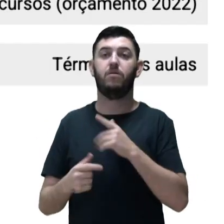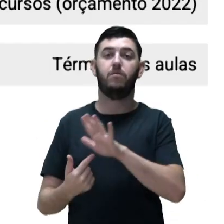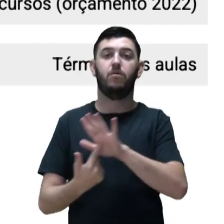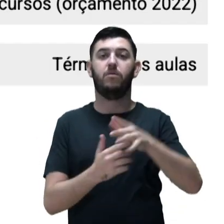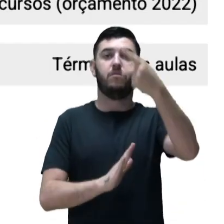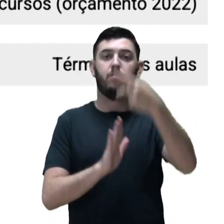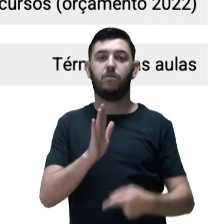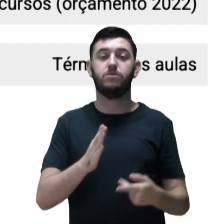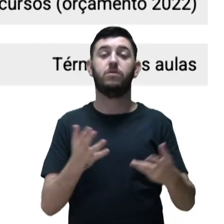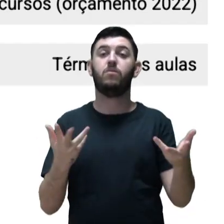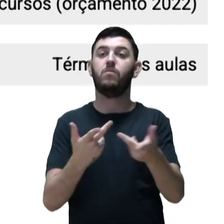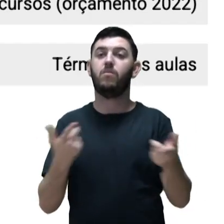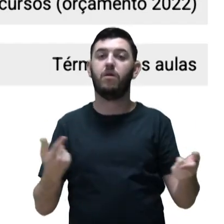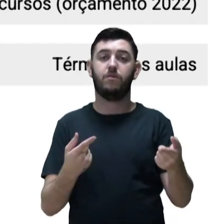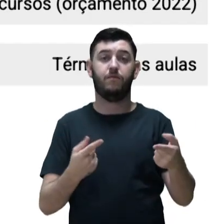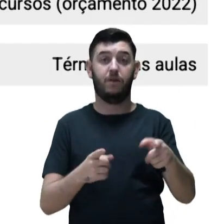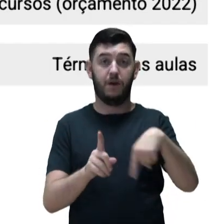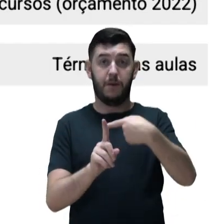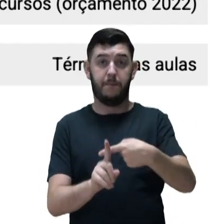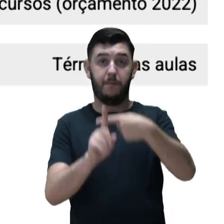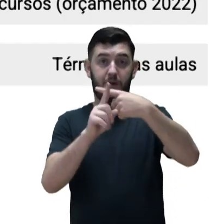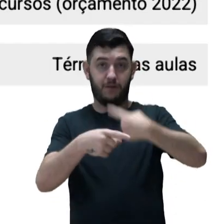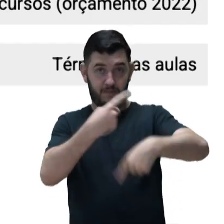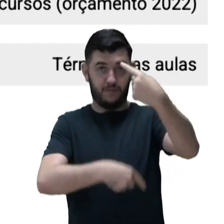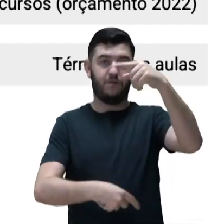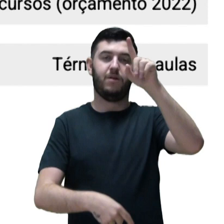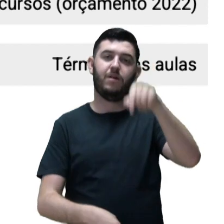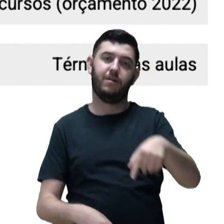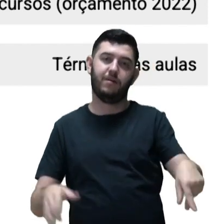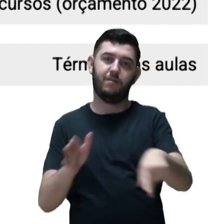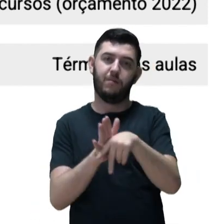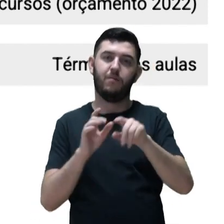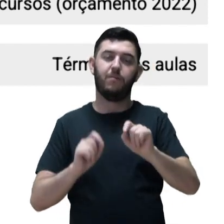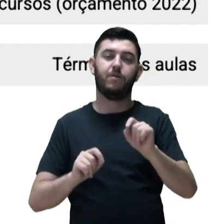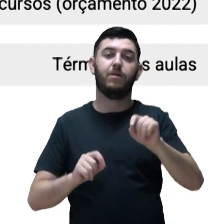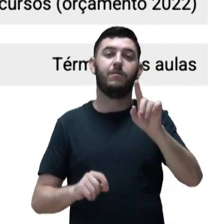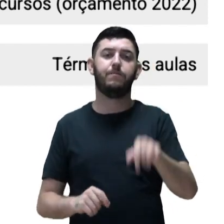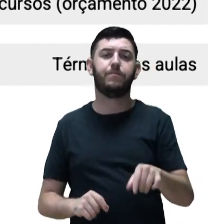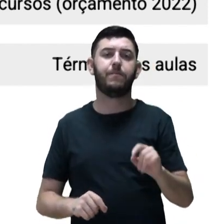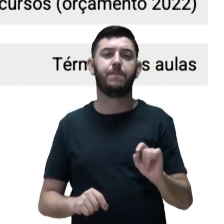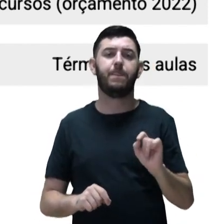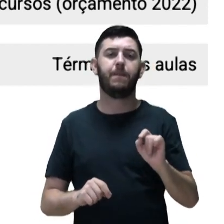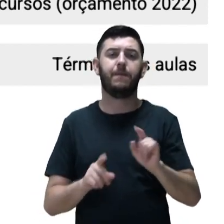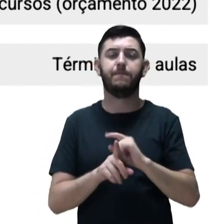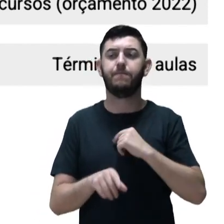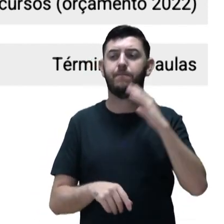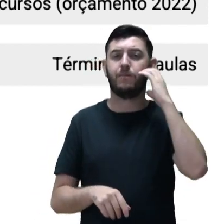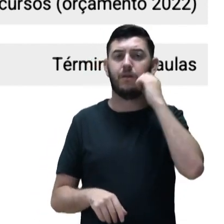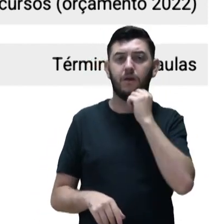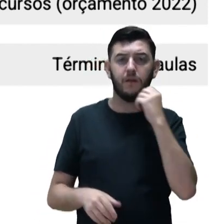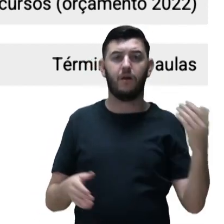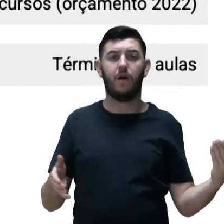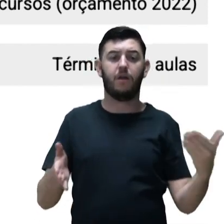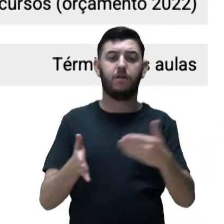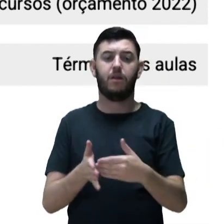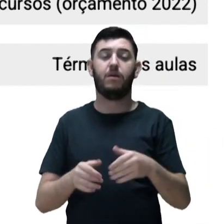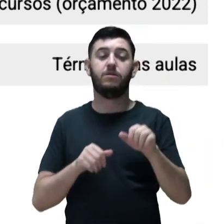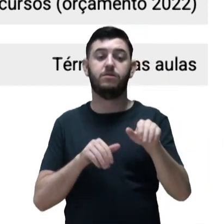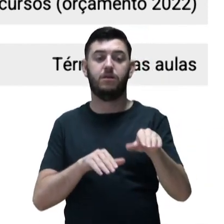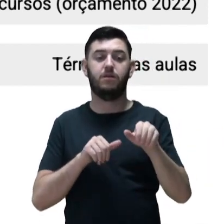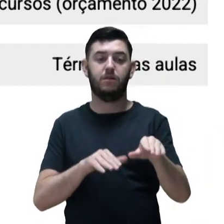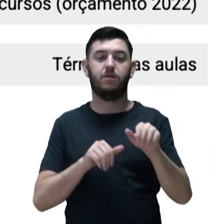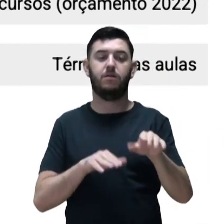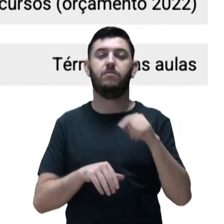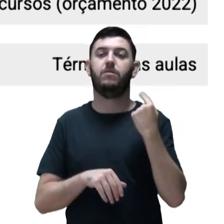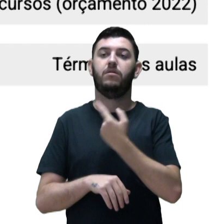fez uma divulgação para os nossos parceiros da rede federal sobre esse chamamento público e essa adesão vai até setembro. Até o fim do